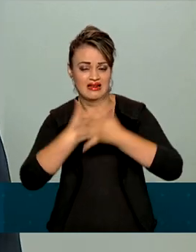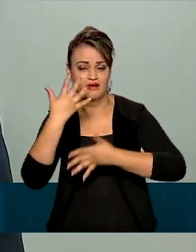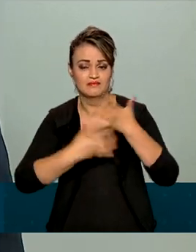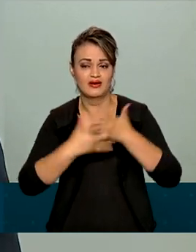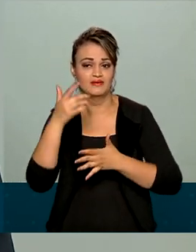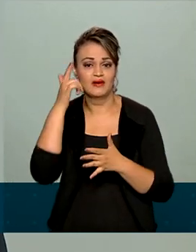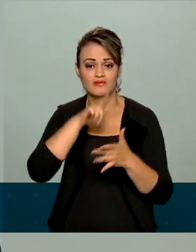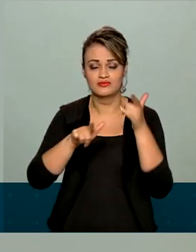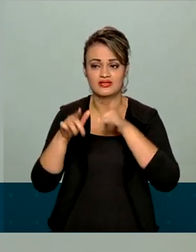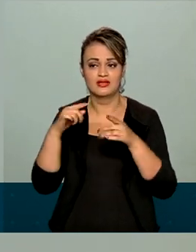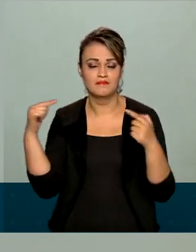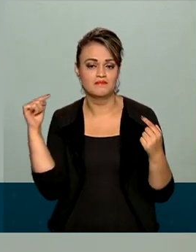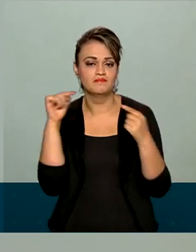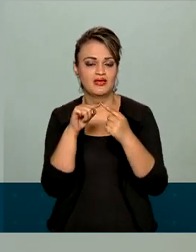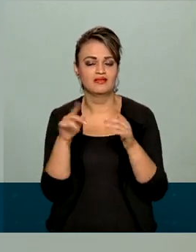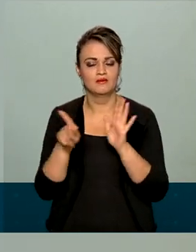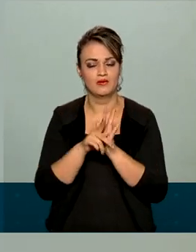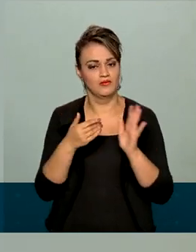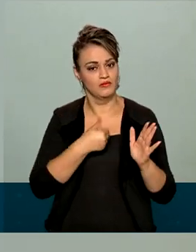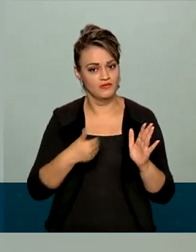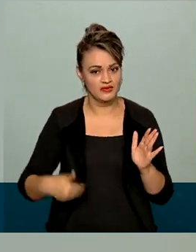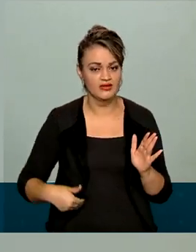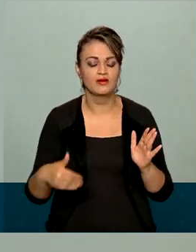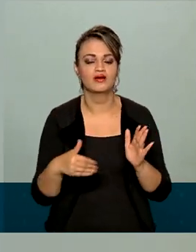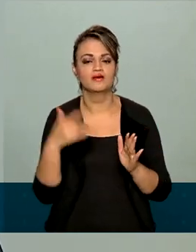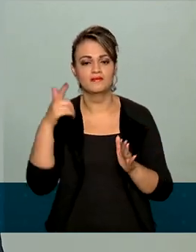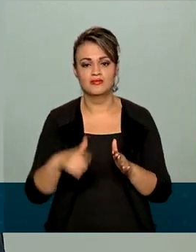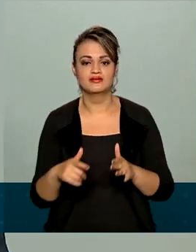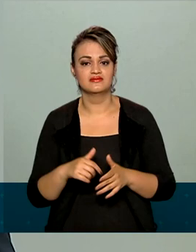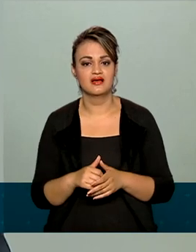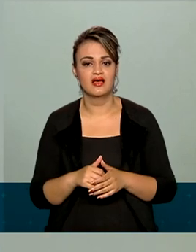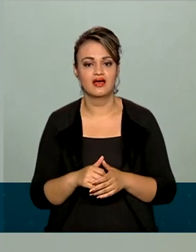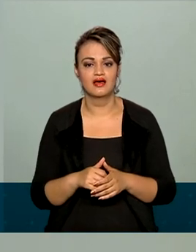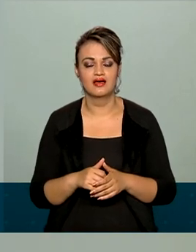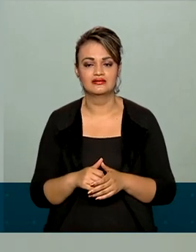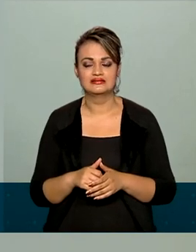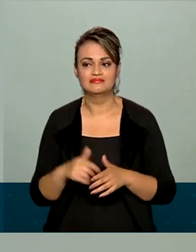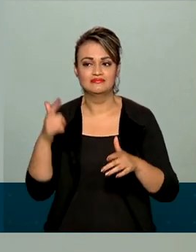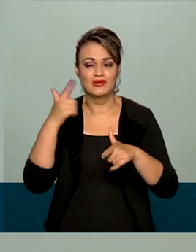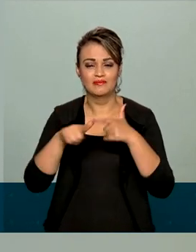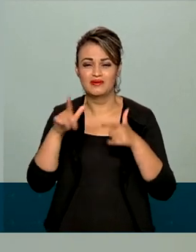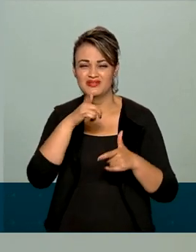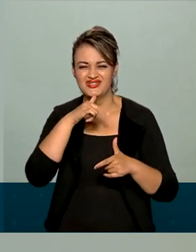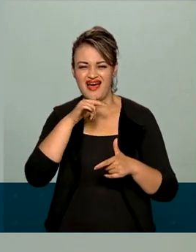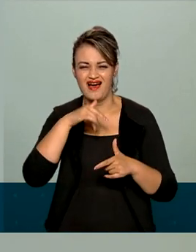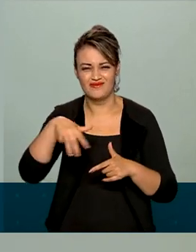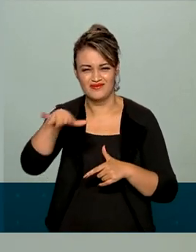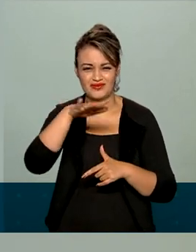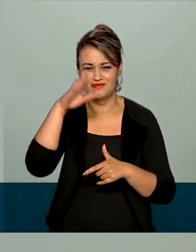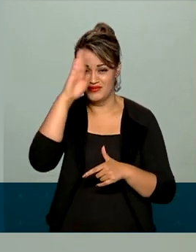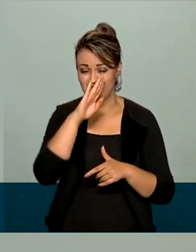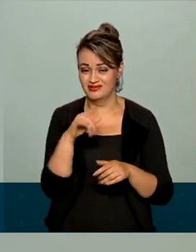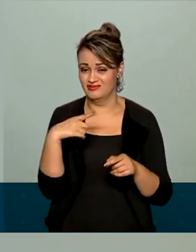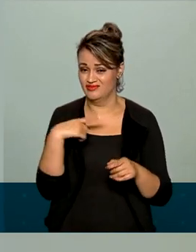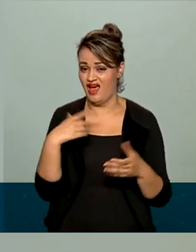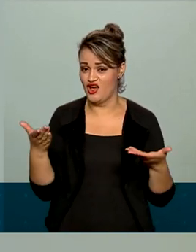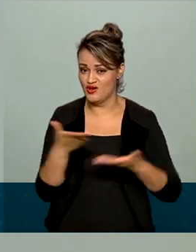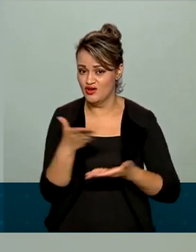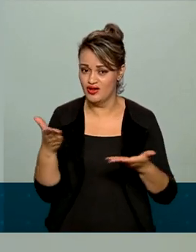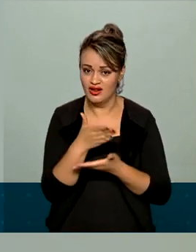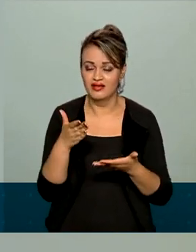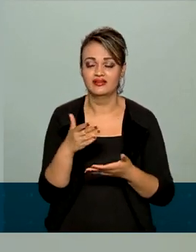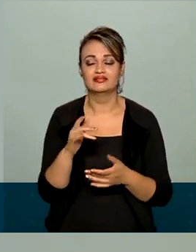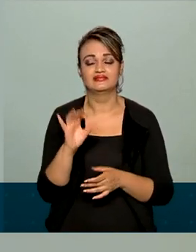se atinja a meta do governo. E também a crise hídrica que o Brasil passa nesse momento, que